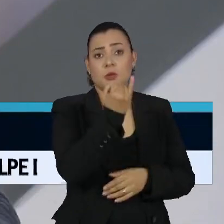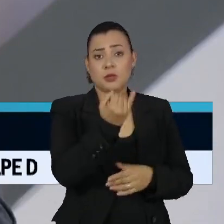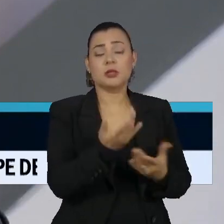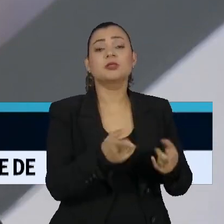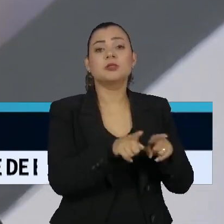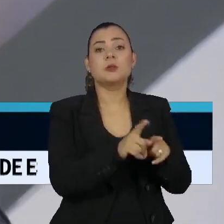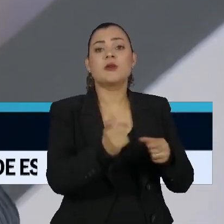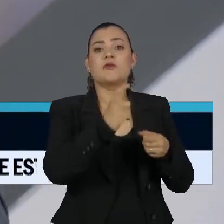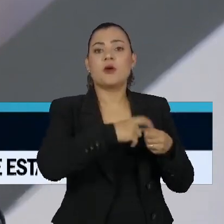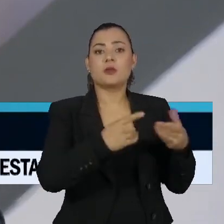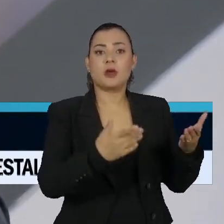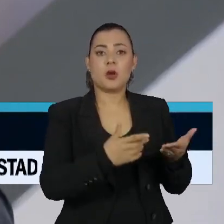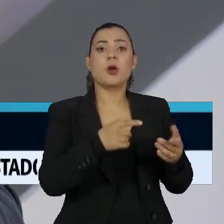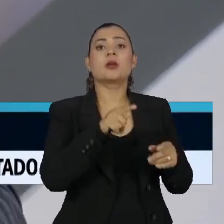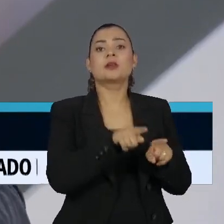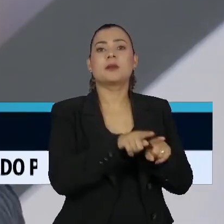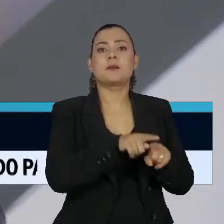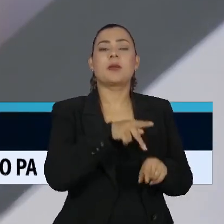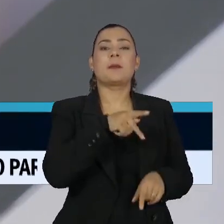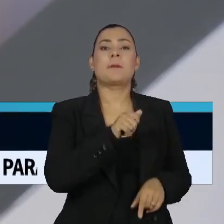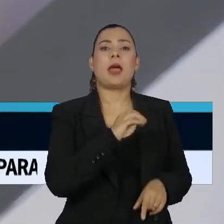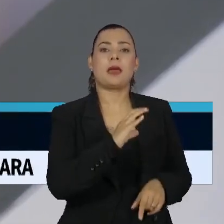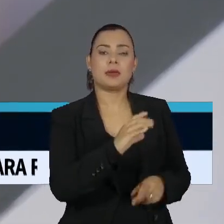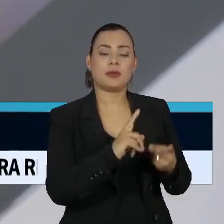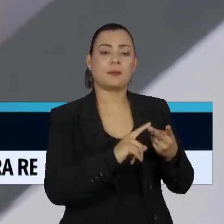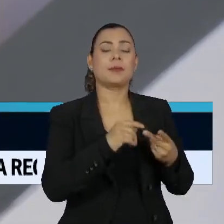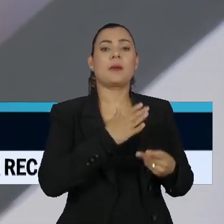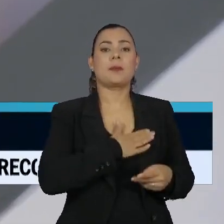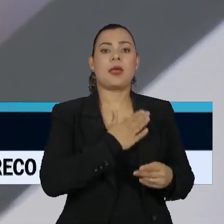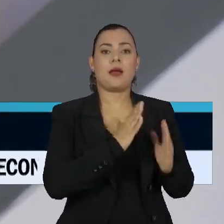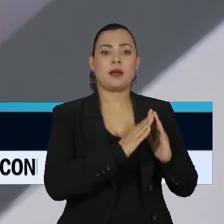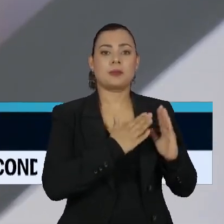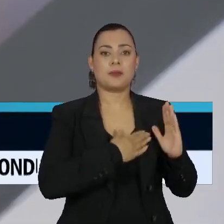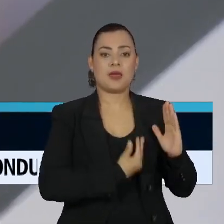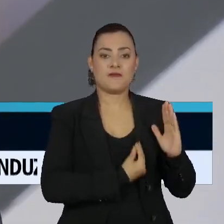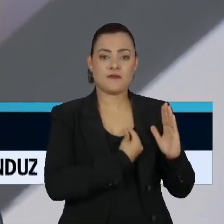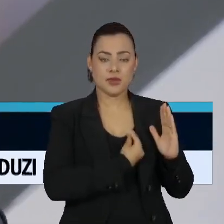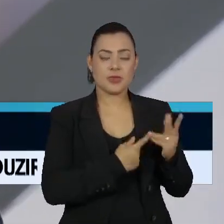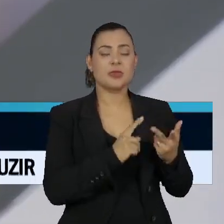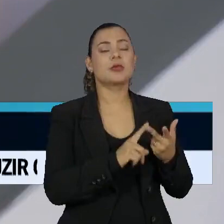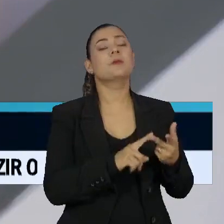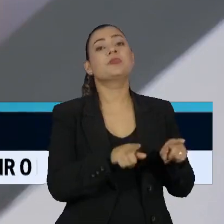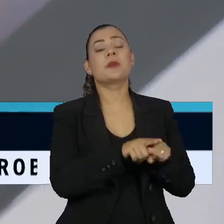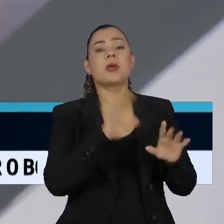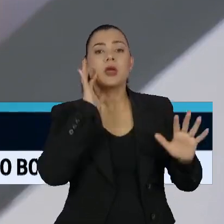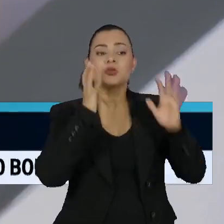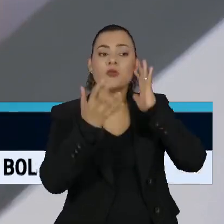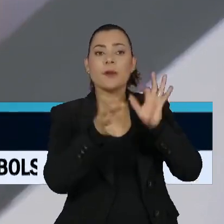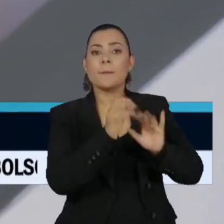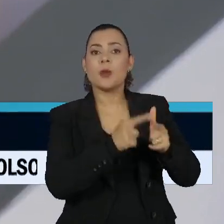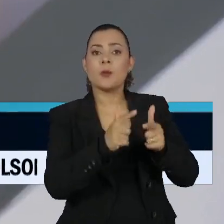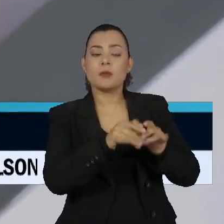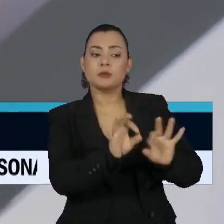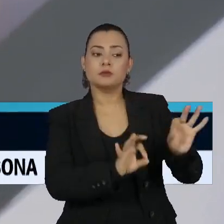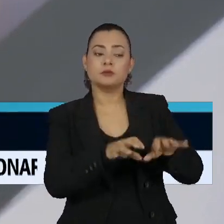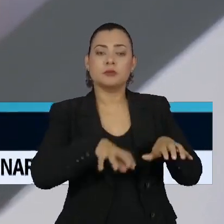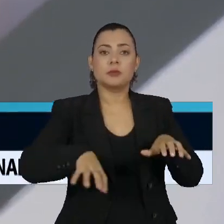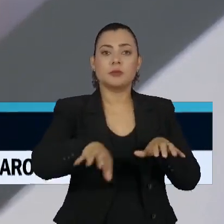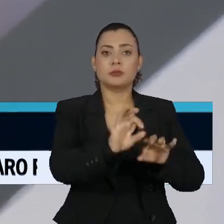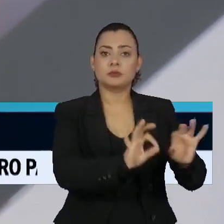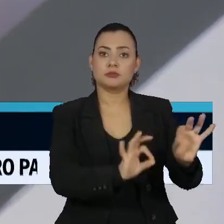a volta do PAC, Minha Casa Minha Vida, e a resolução de grandes problemas de estruturação do seu governo,